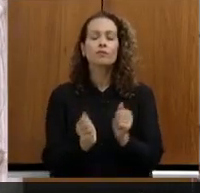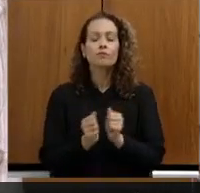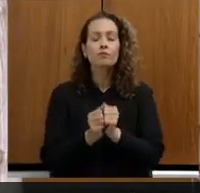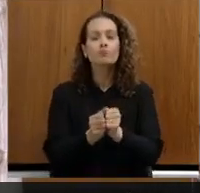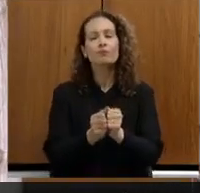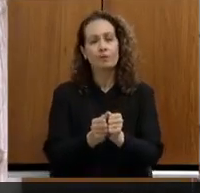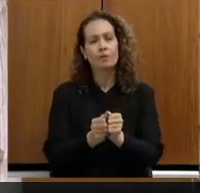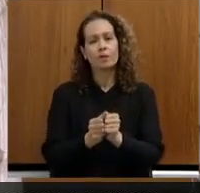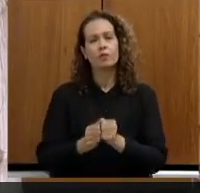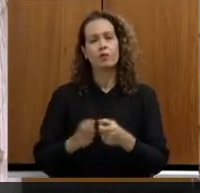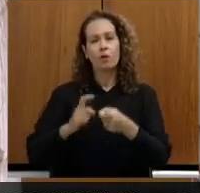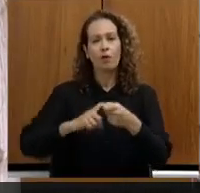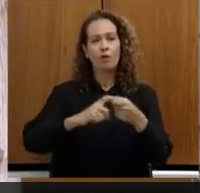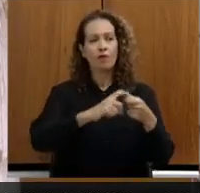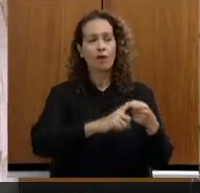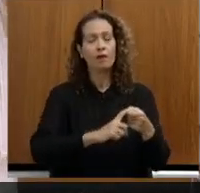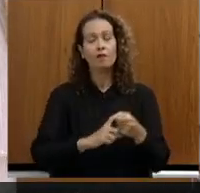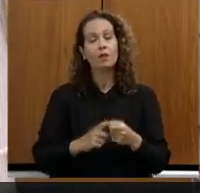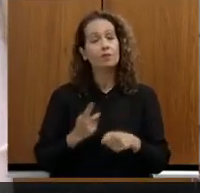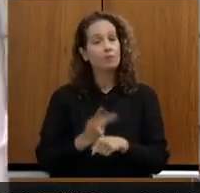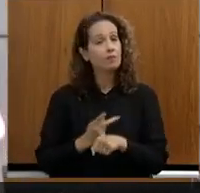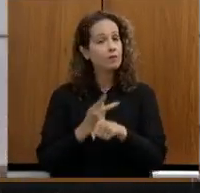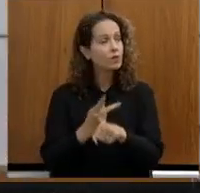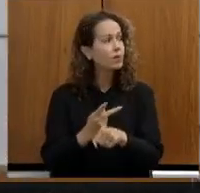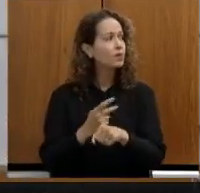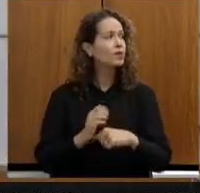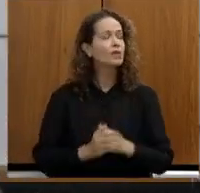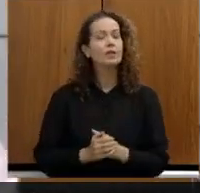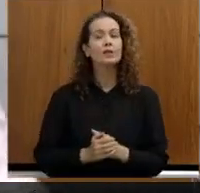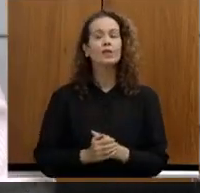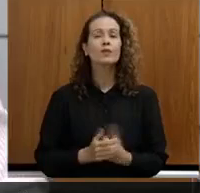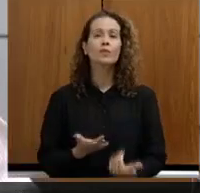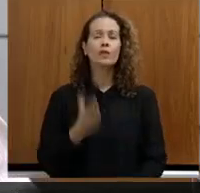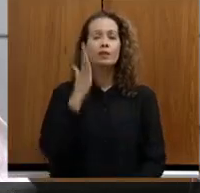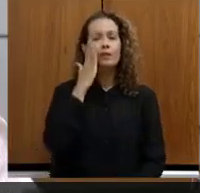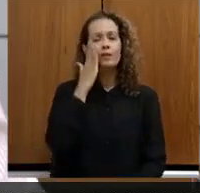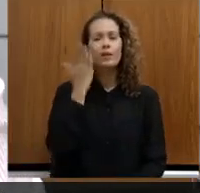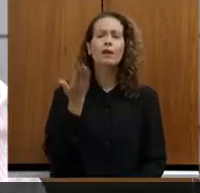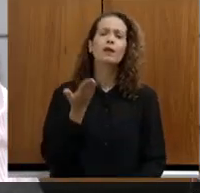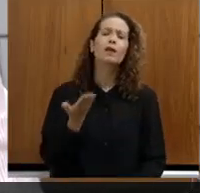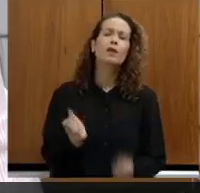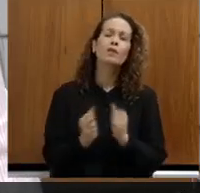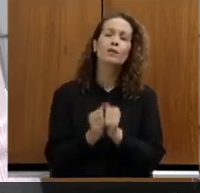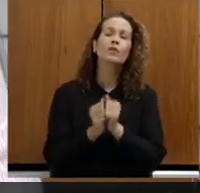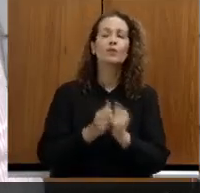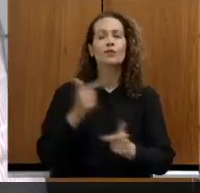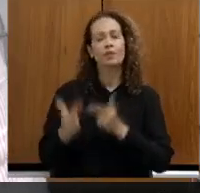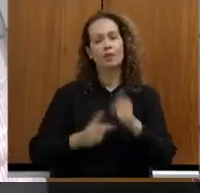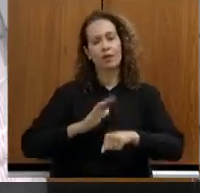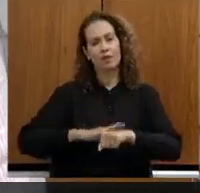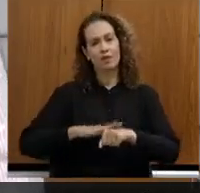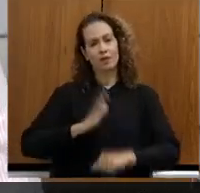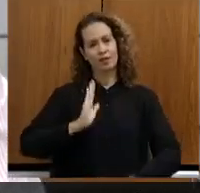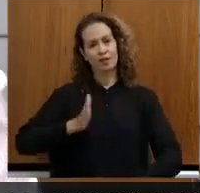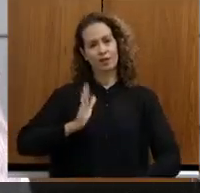estar lá te procurando para usufruir de todo esse trabalho que foi feito. Mas não mais é agradecer.